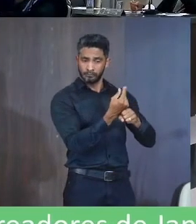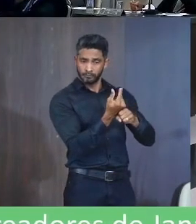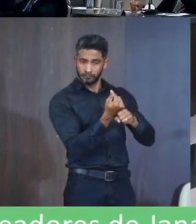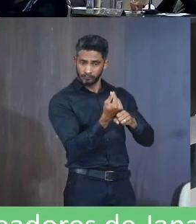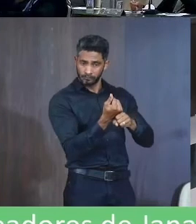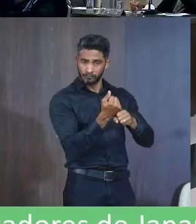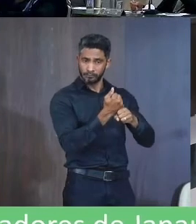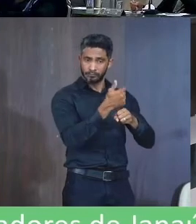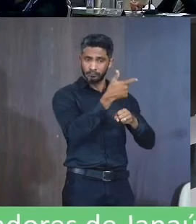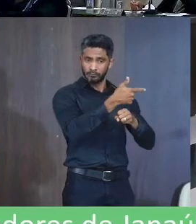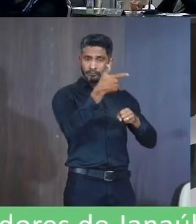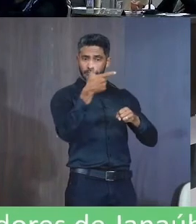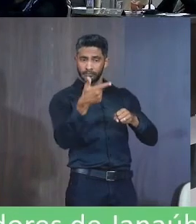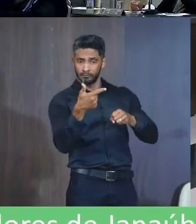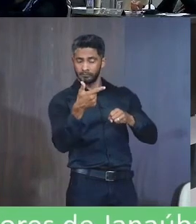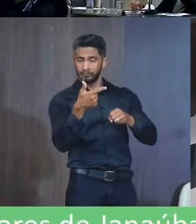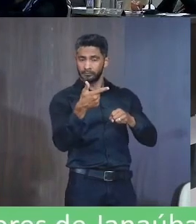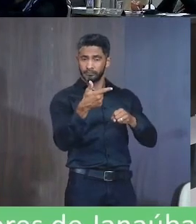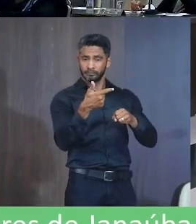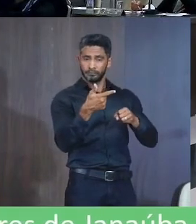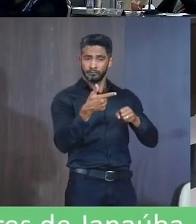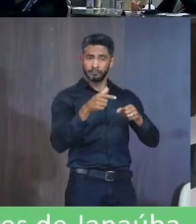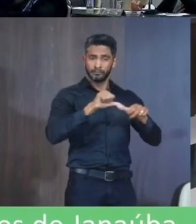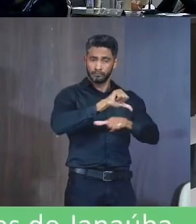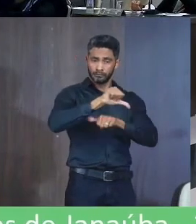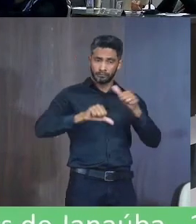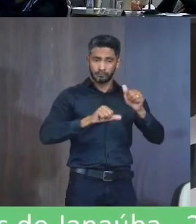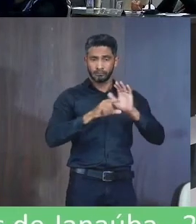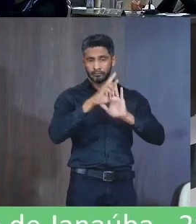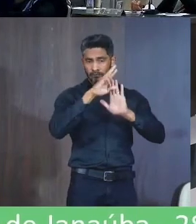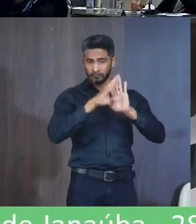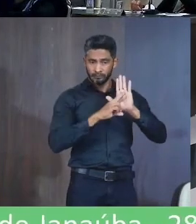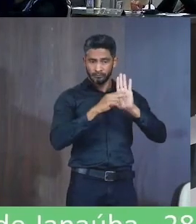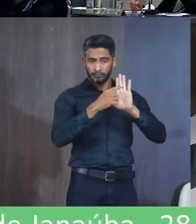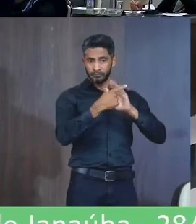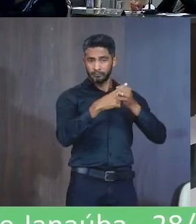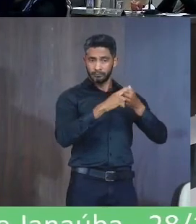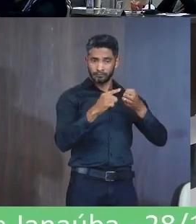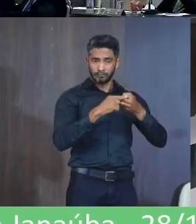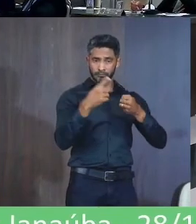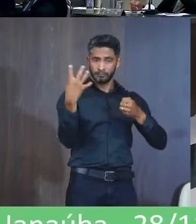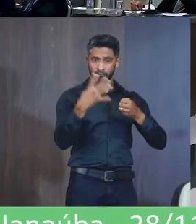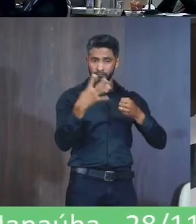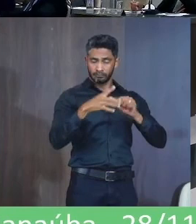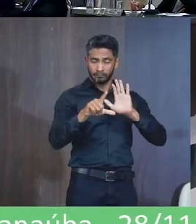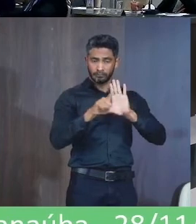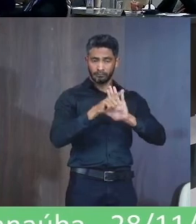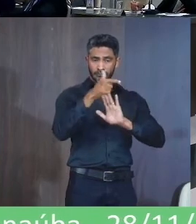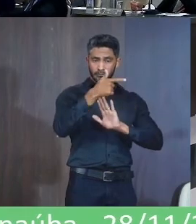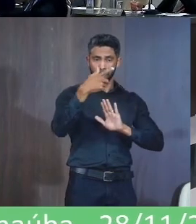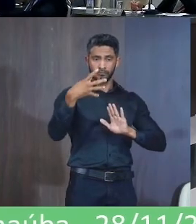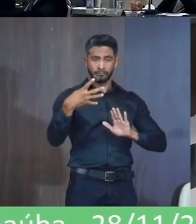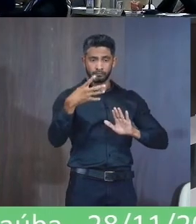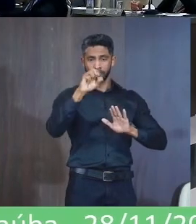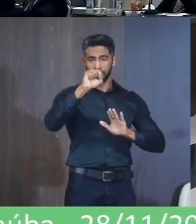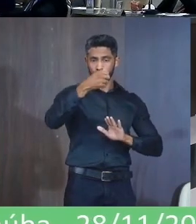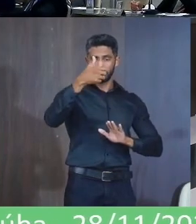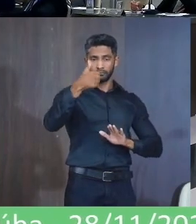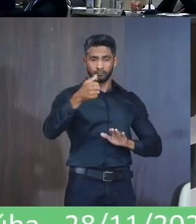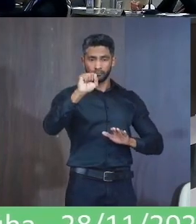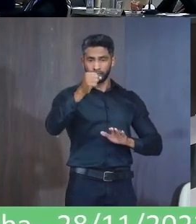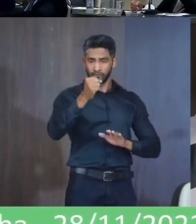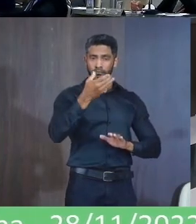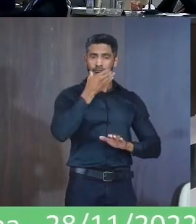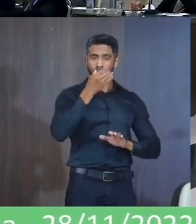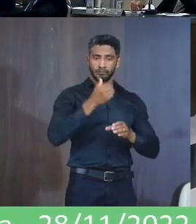Municipal Do exercício 2022 E altera A redação Do artigo 4 Da lei Municipal 2481 De